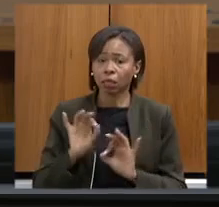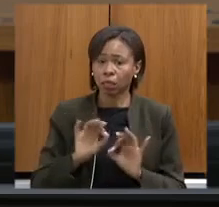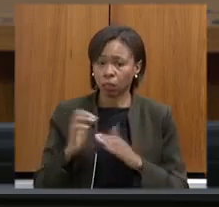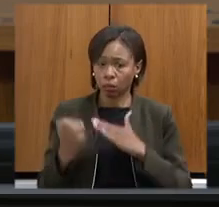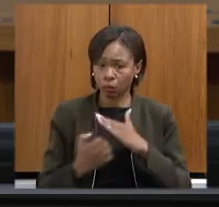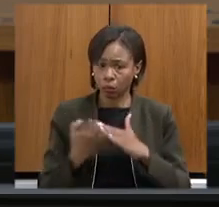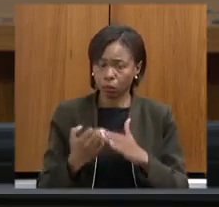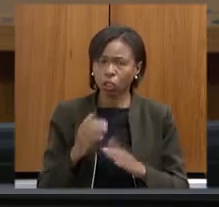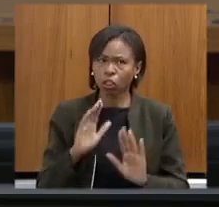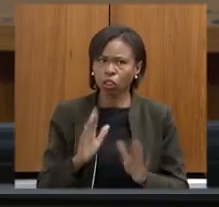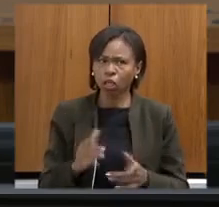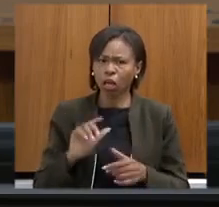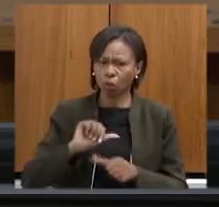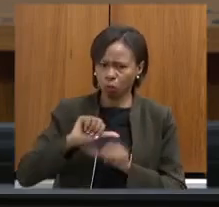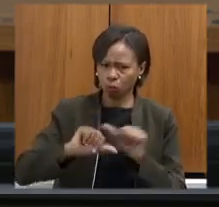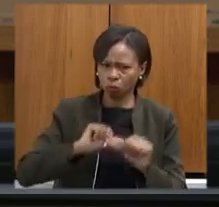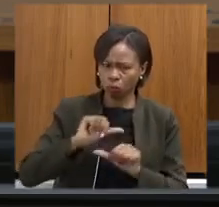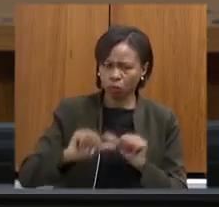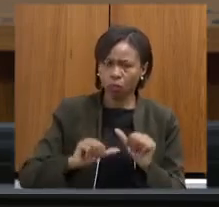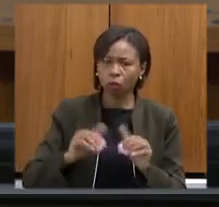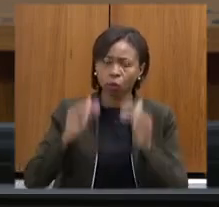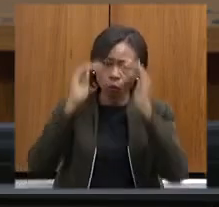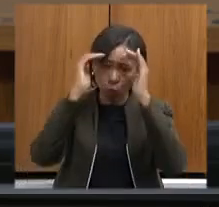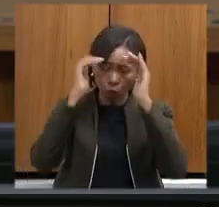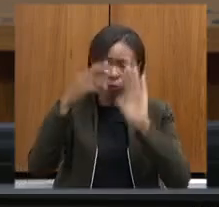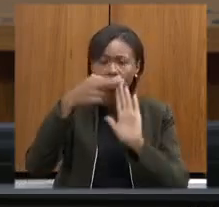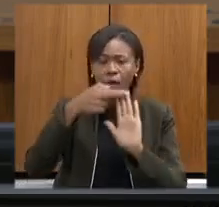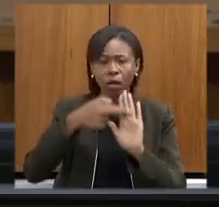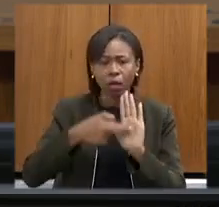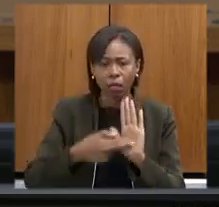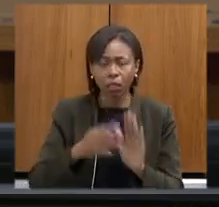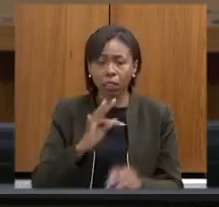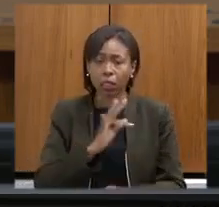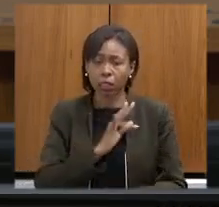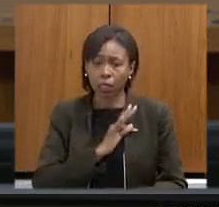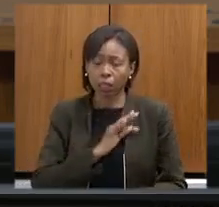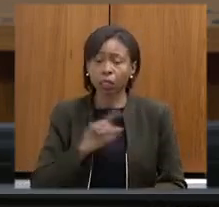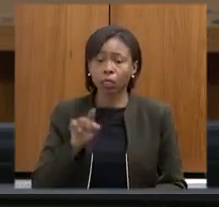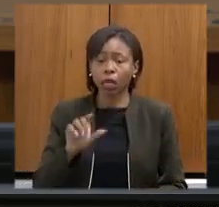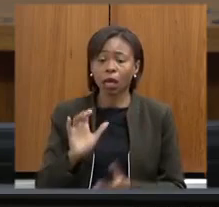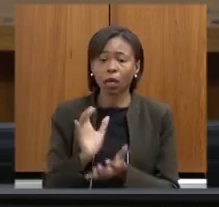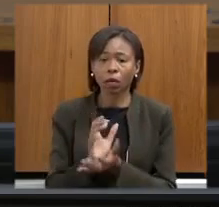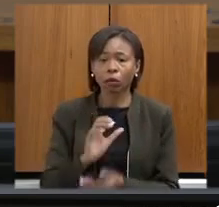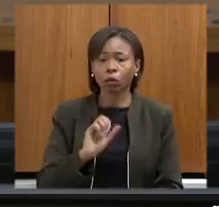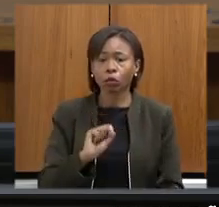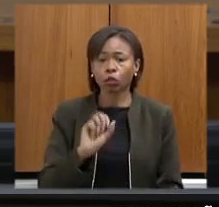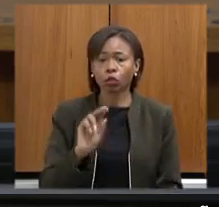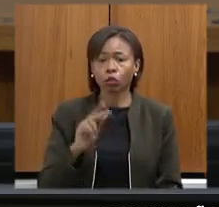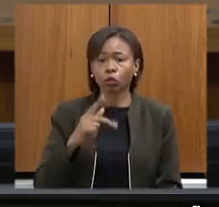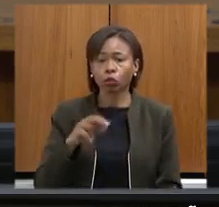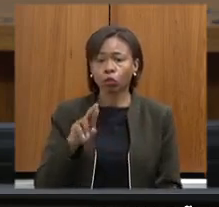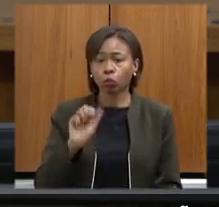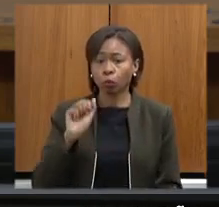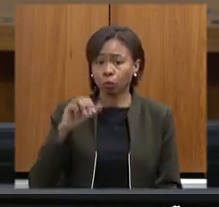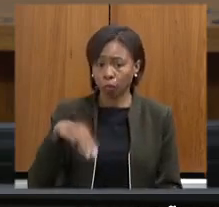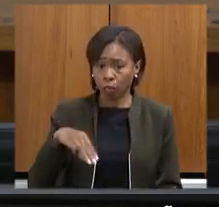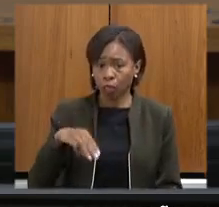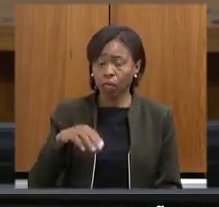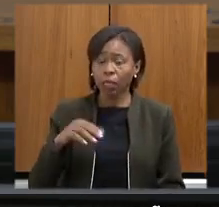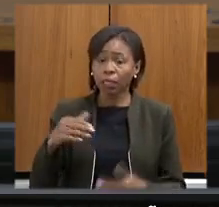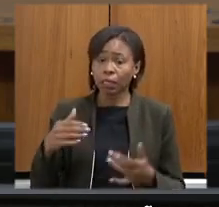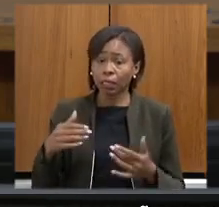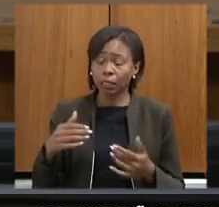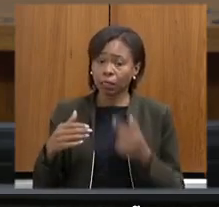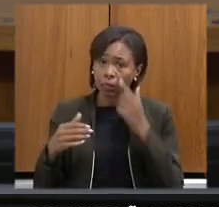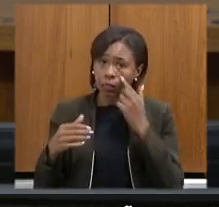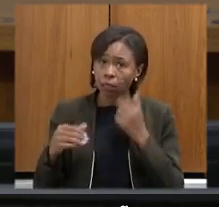critérios técnicos nesse ano pela equipe da Supran Central nós podemos a subsecretária